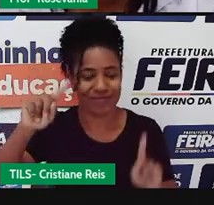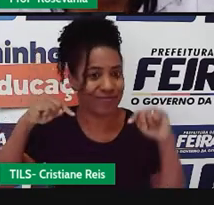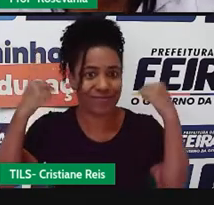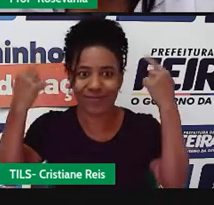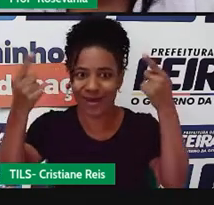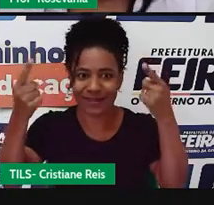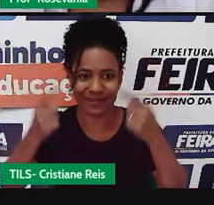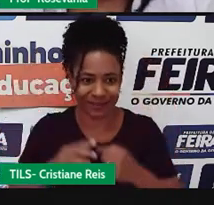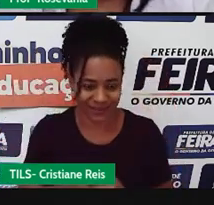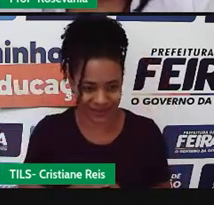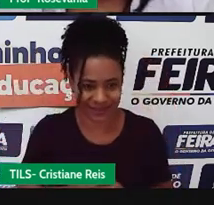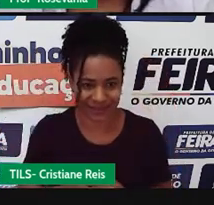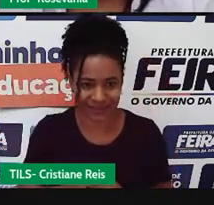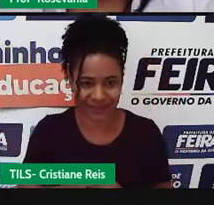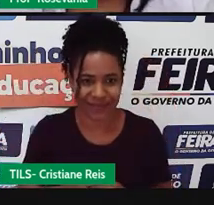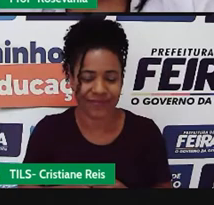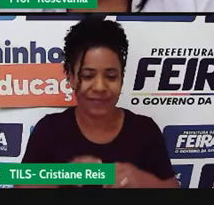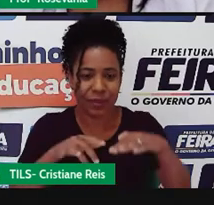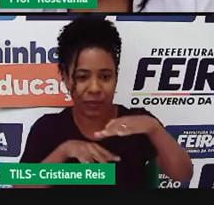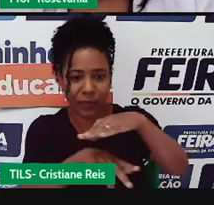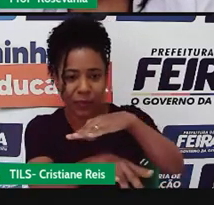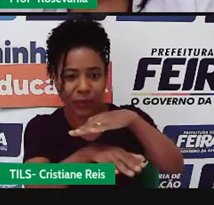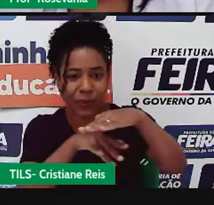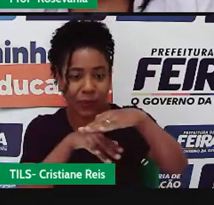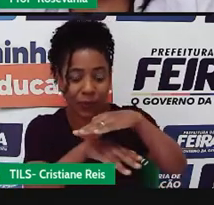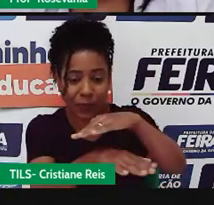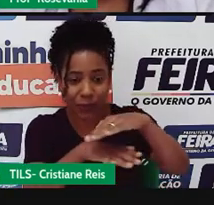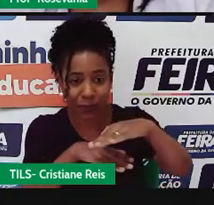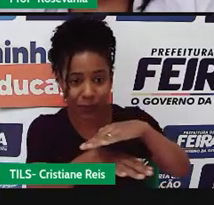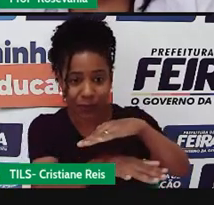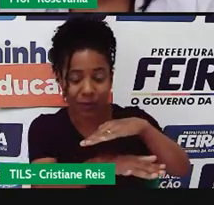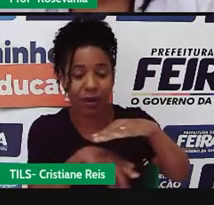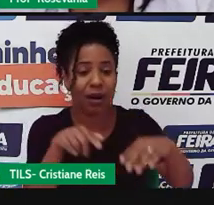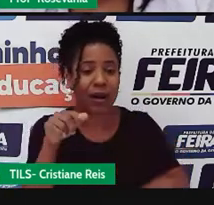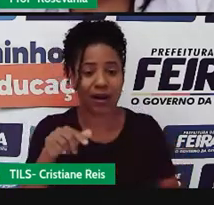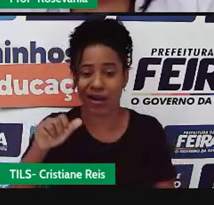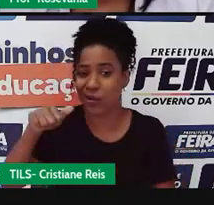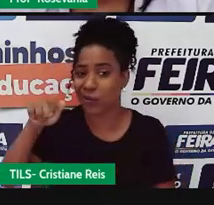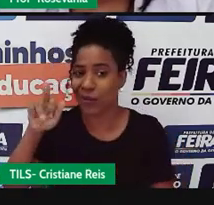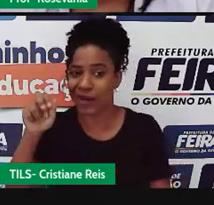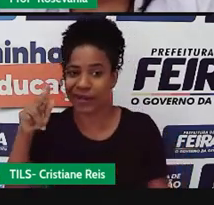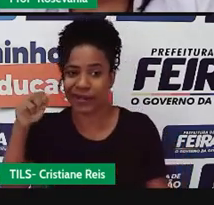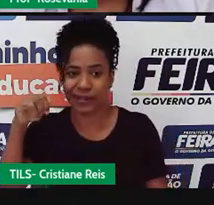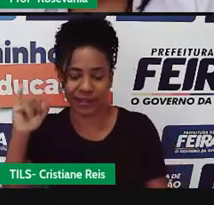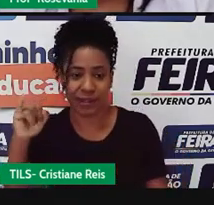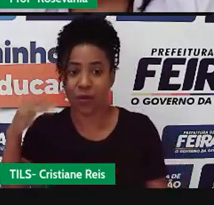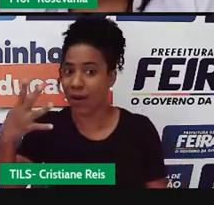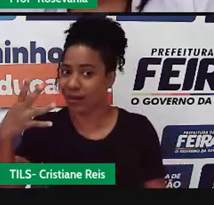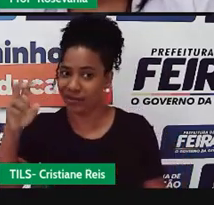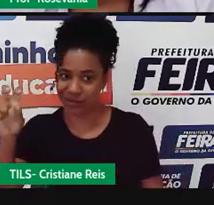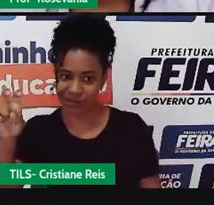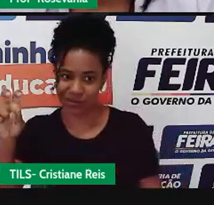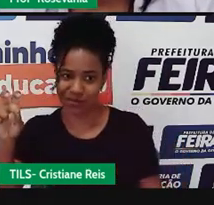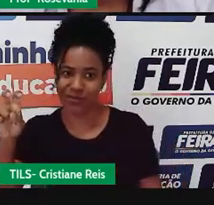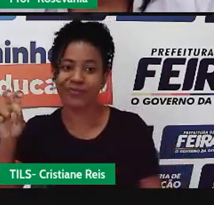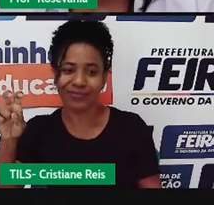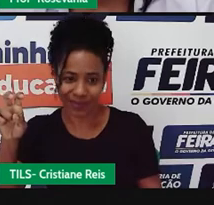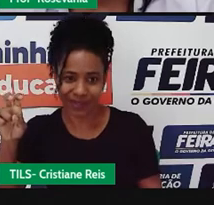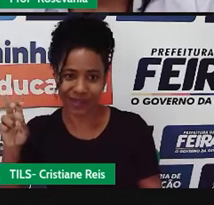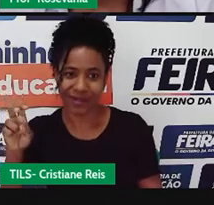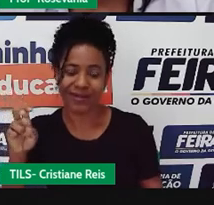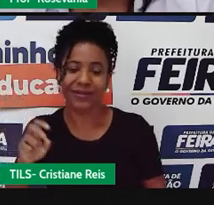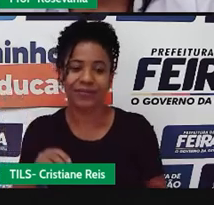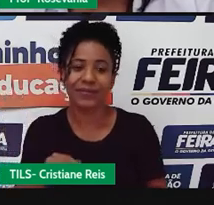né, e a capacidade do aquífero do Guarani gira em torno de 45 mil, né, quilômetros, assim, gente,